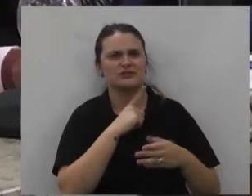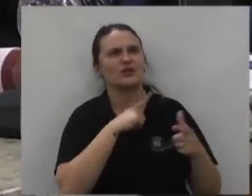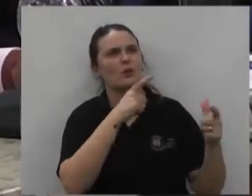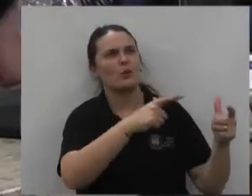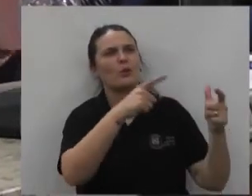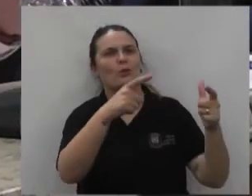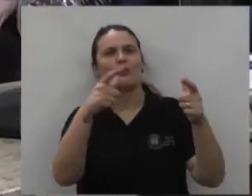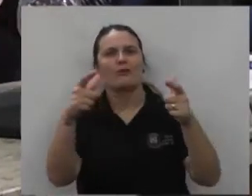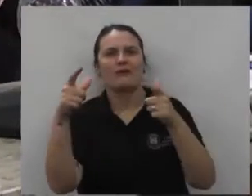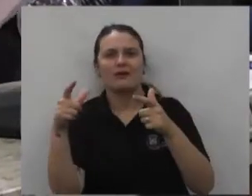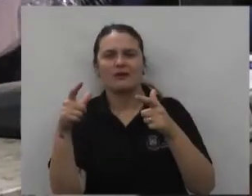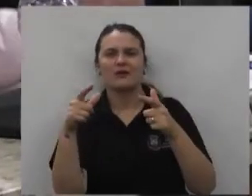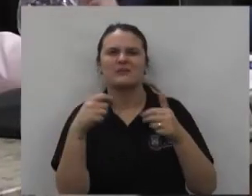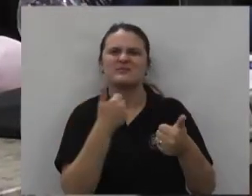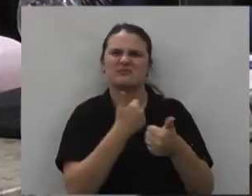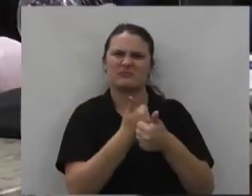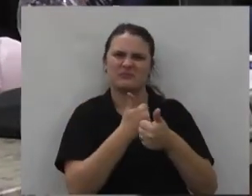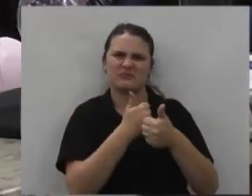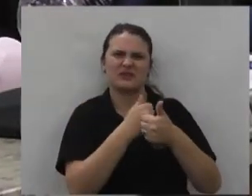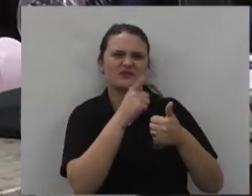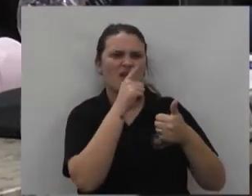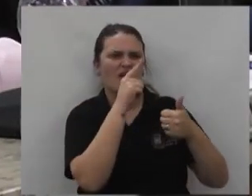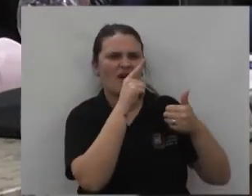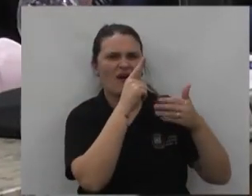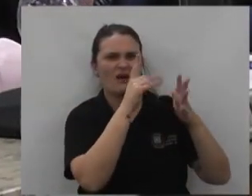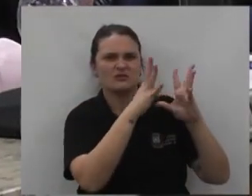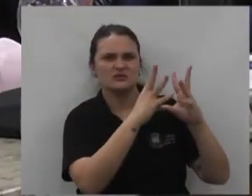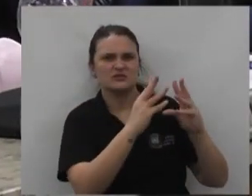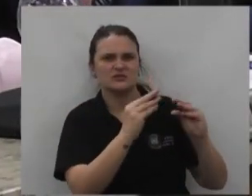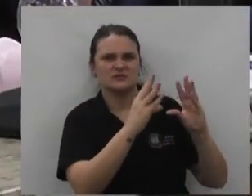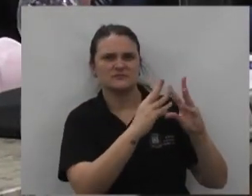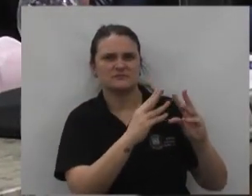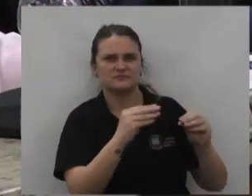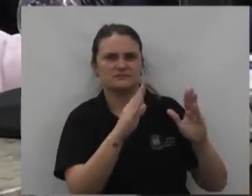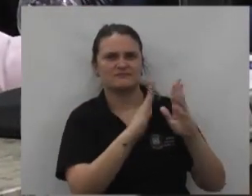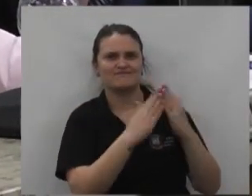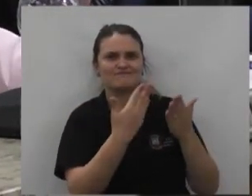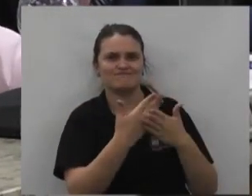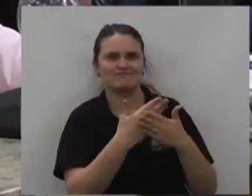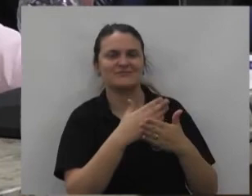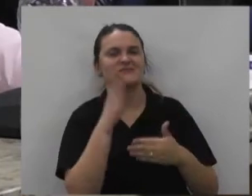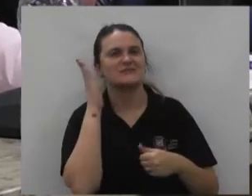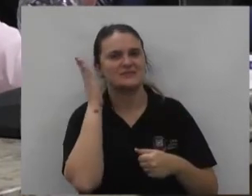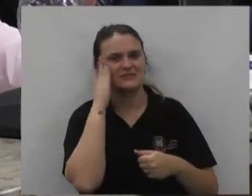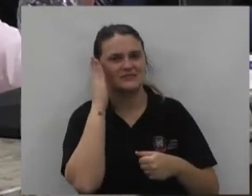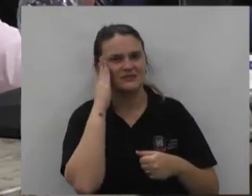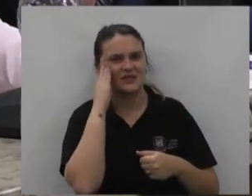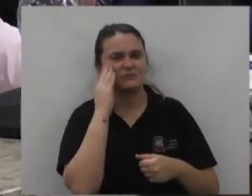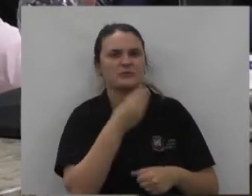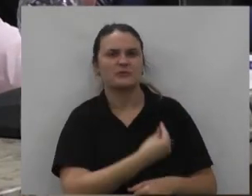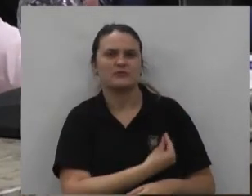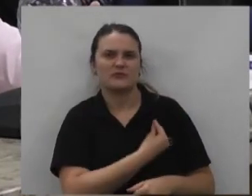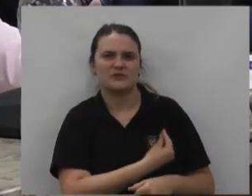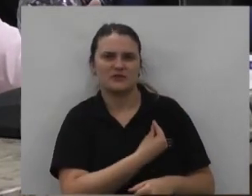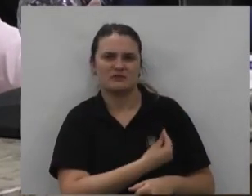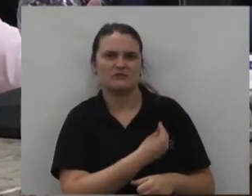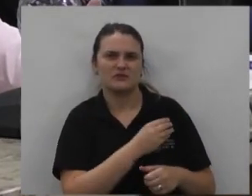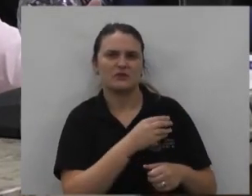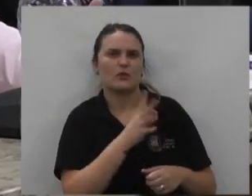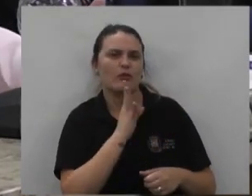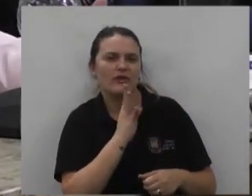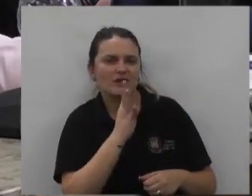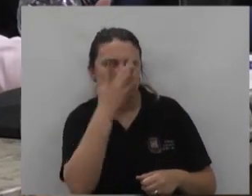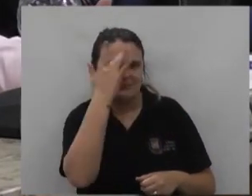local foram feitos bem perto de um barranco então a umidade é muito grande isso a gente sabe que a gente convive com o pessoal de lá